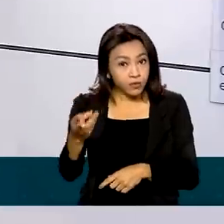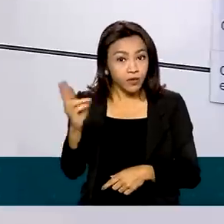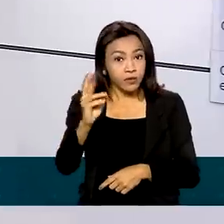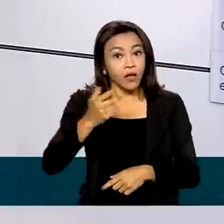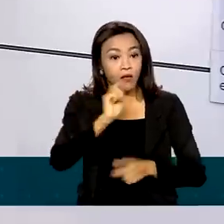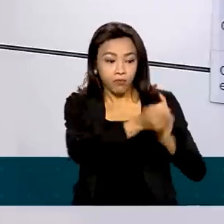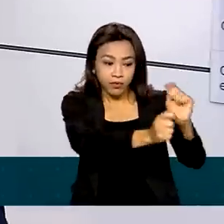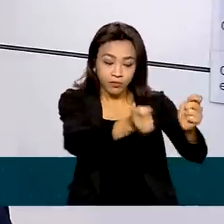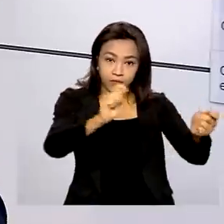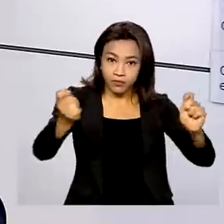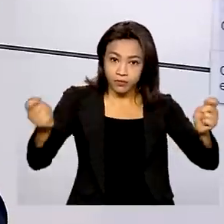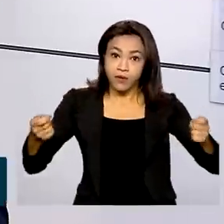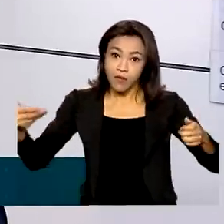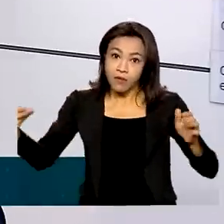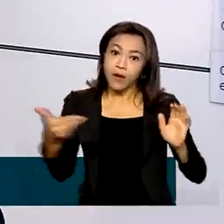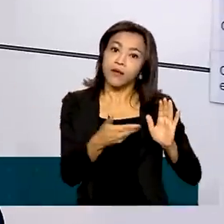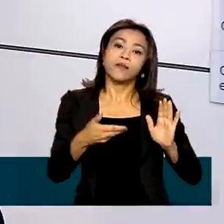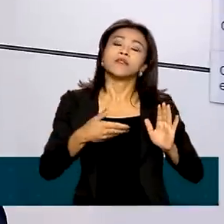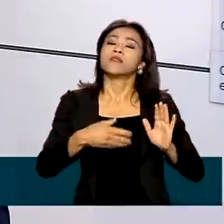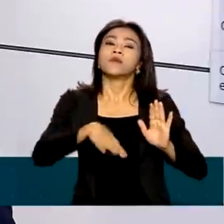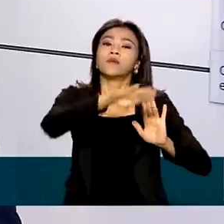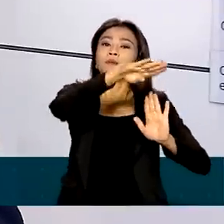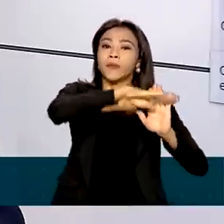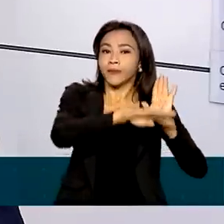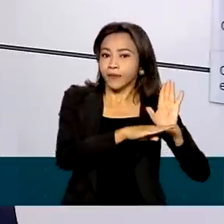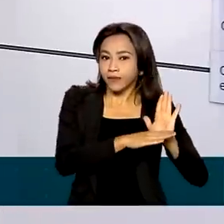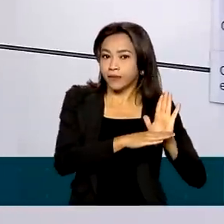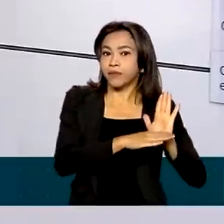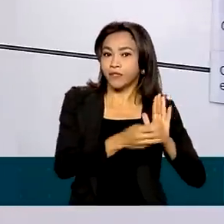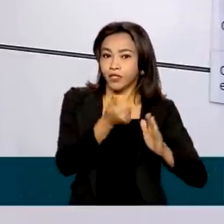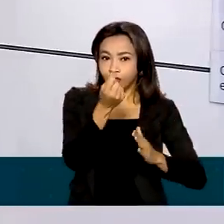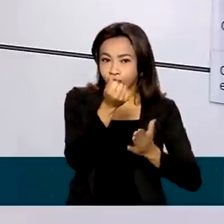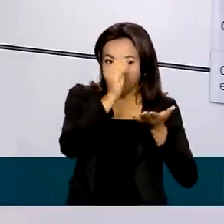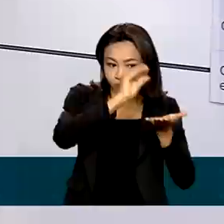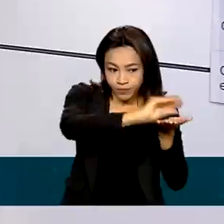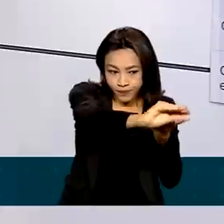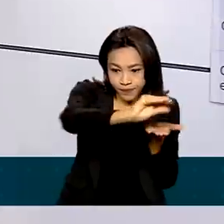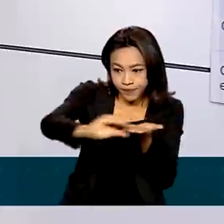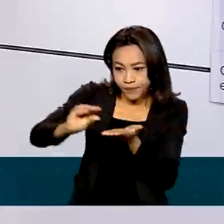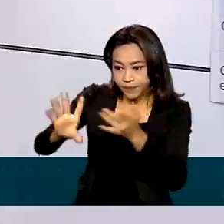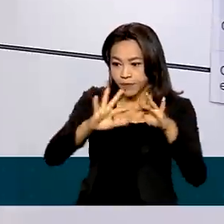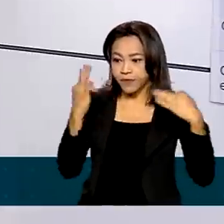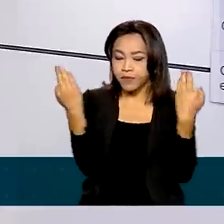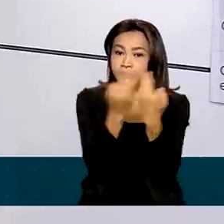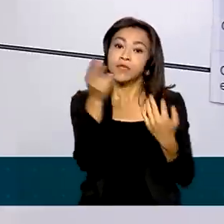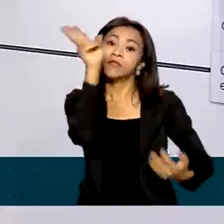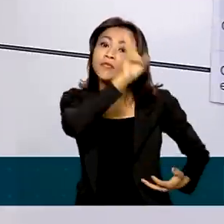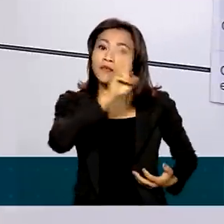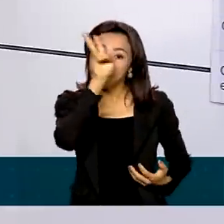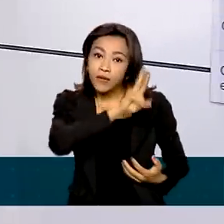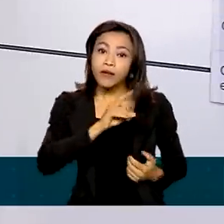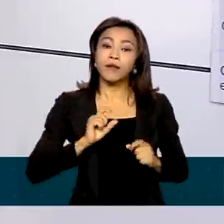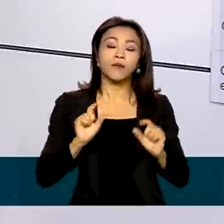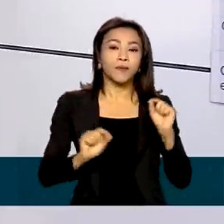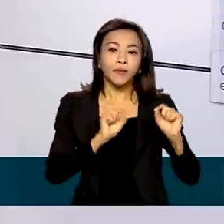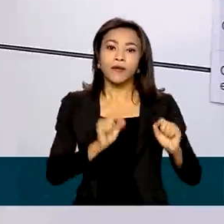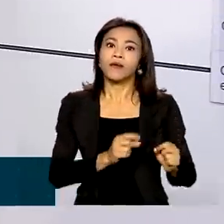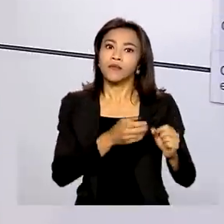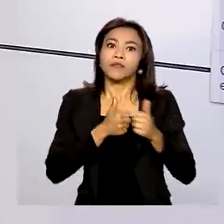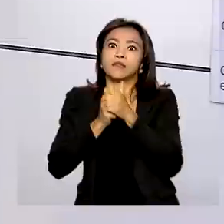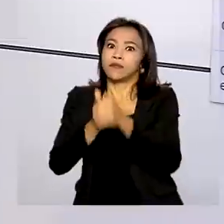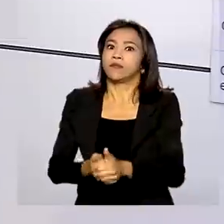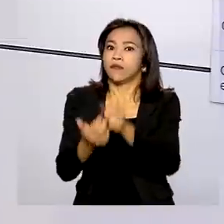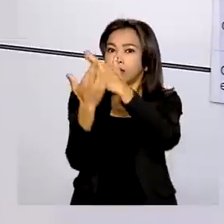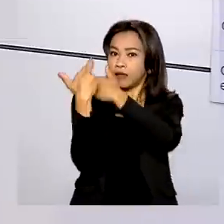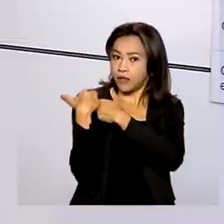pagamento para esse programa de transferência de renda. E tudo isso, é importante lembrar, dentro da responsabilidade